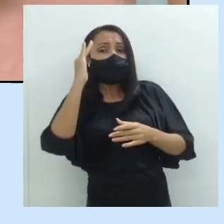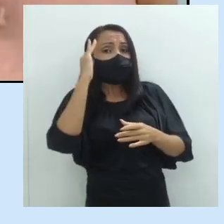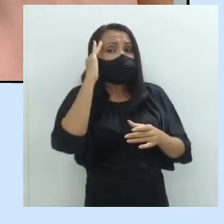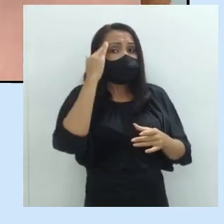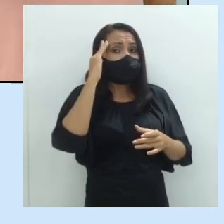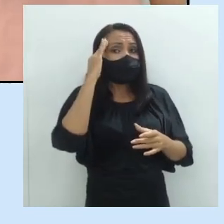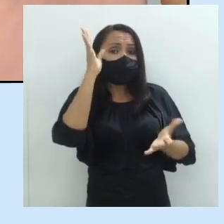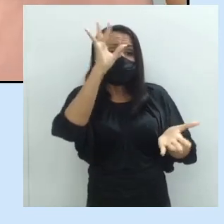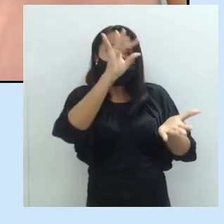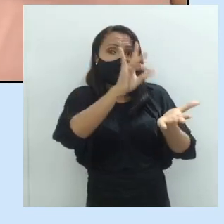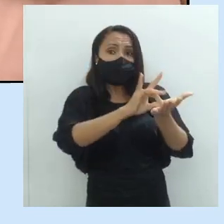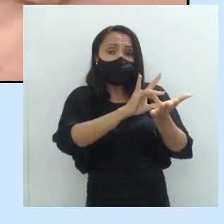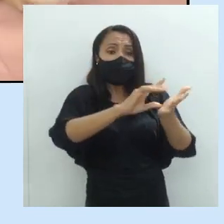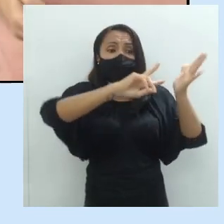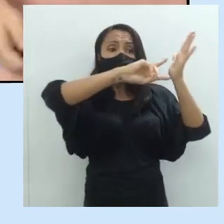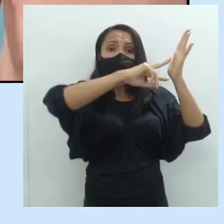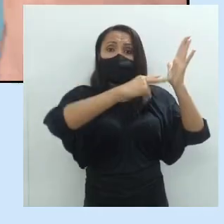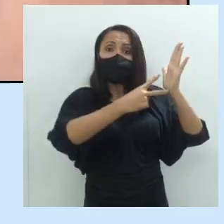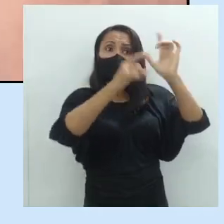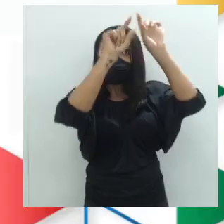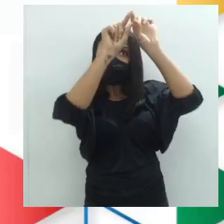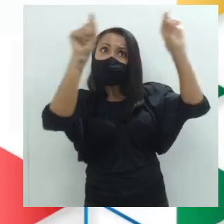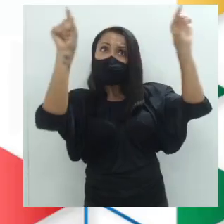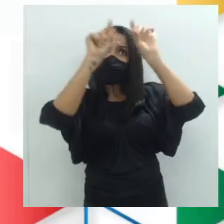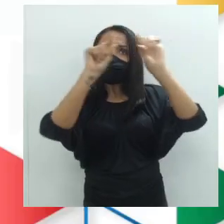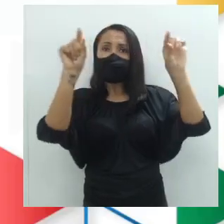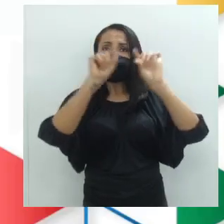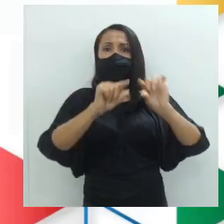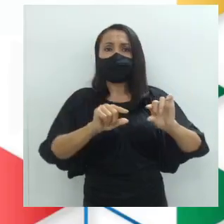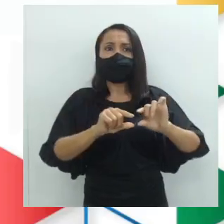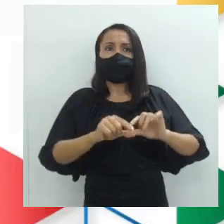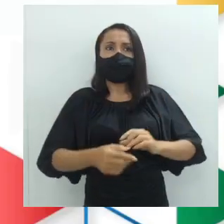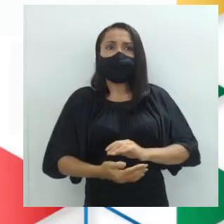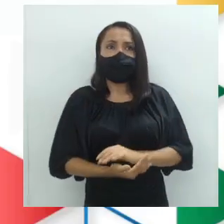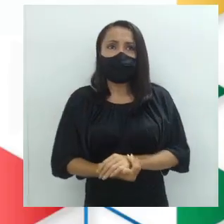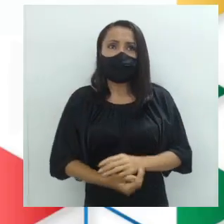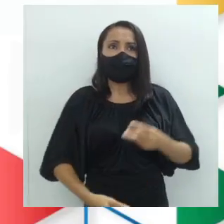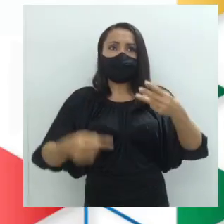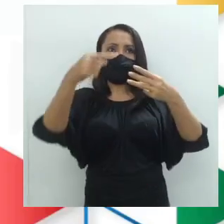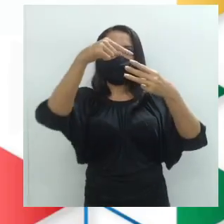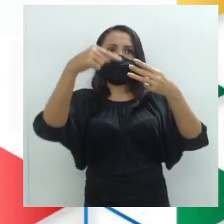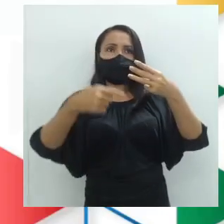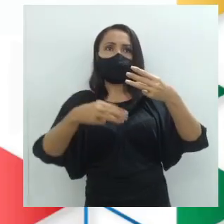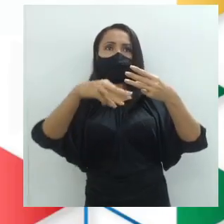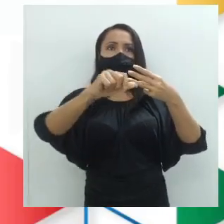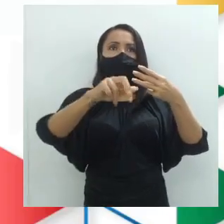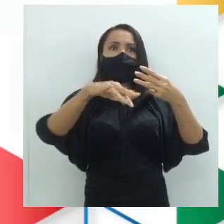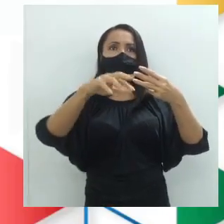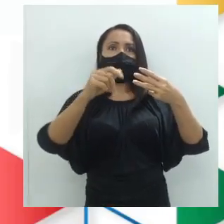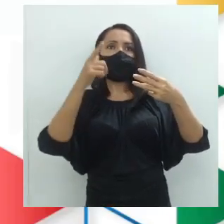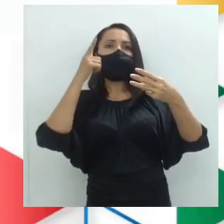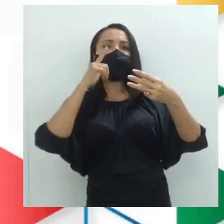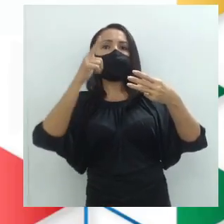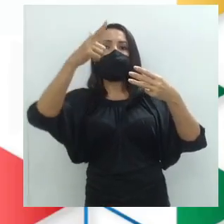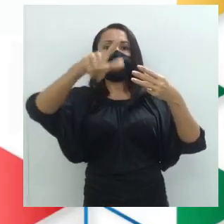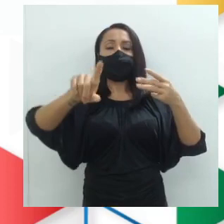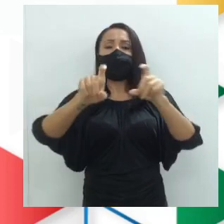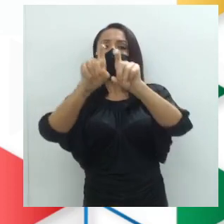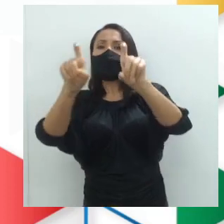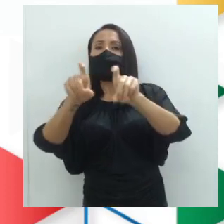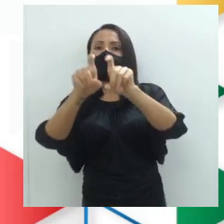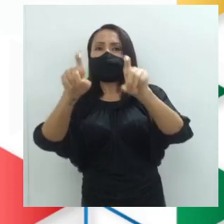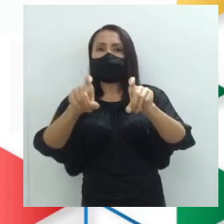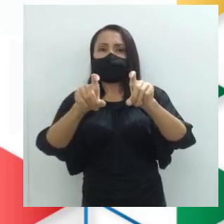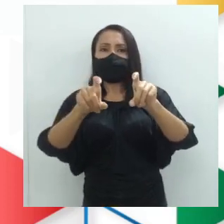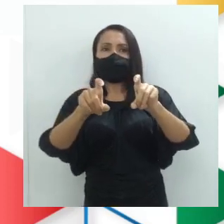o real sentido da frase. E aqui eu trago para vocês. Maria ganhou um outro computador. Se ela ganhou um outro